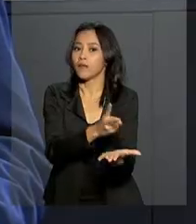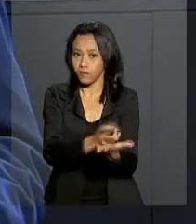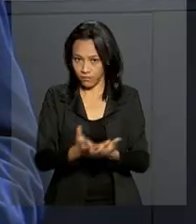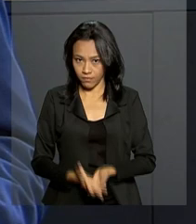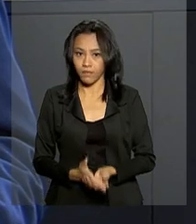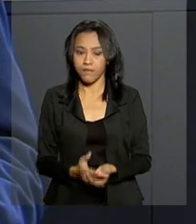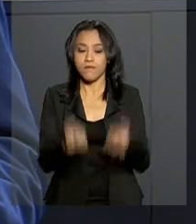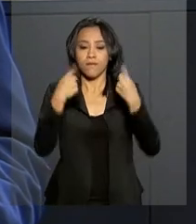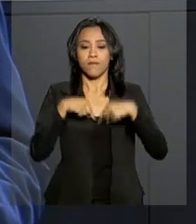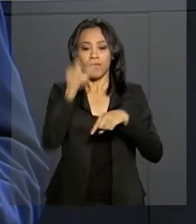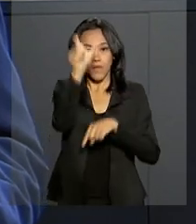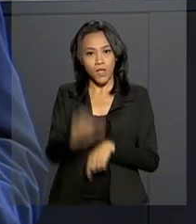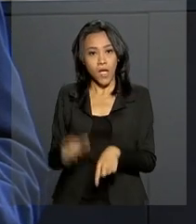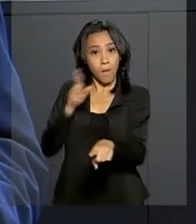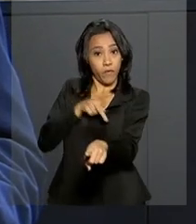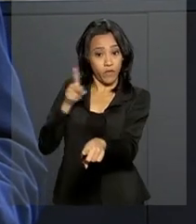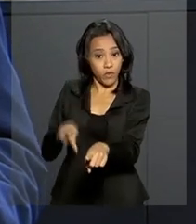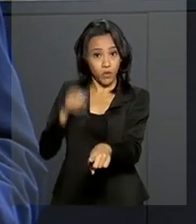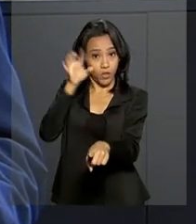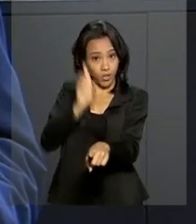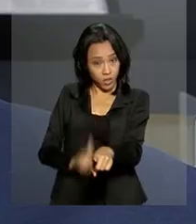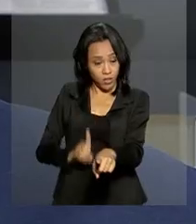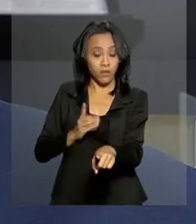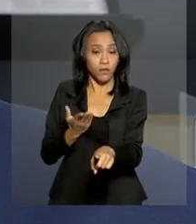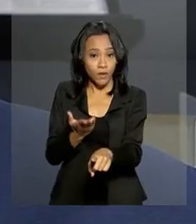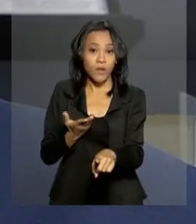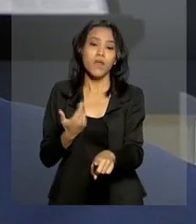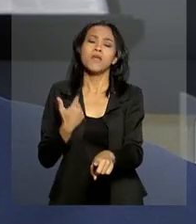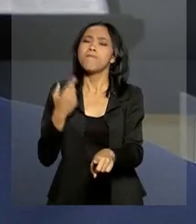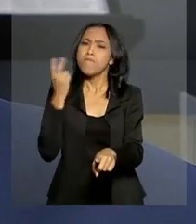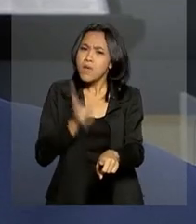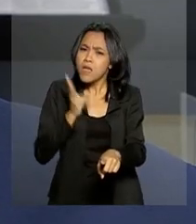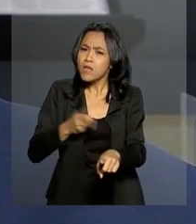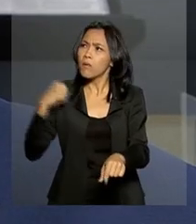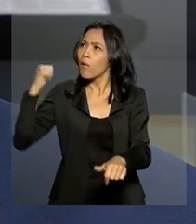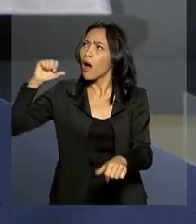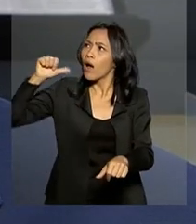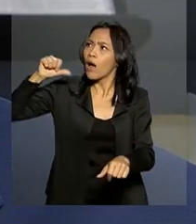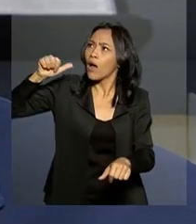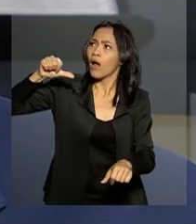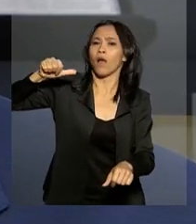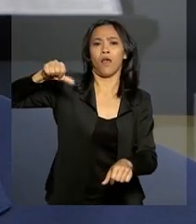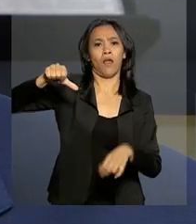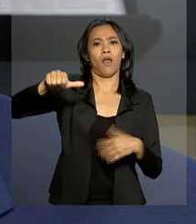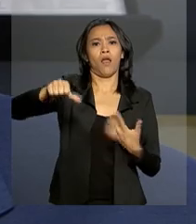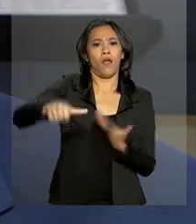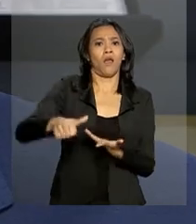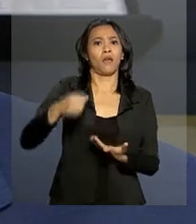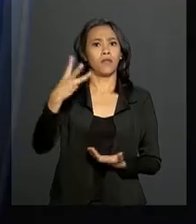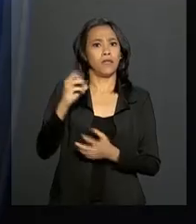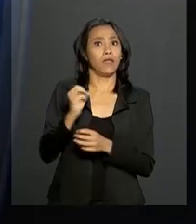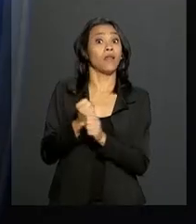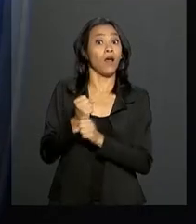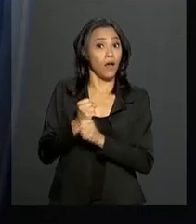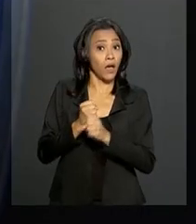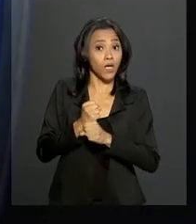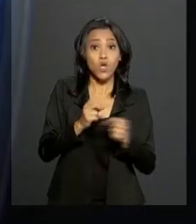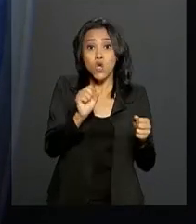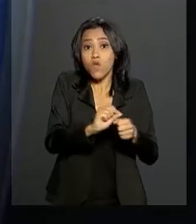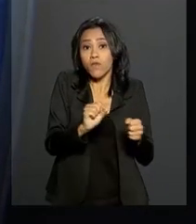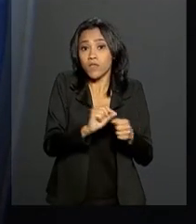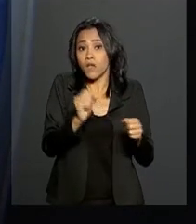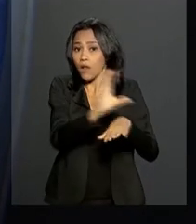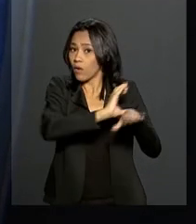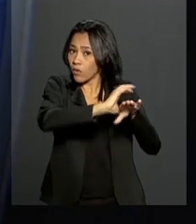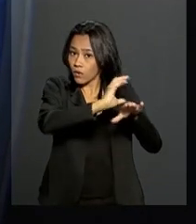Para o professor de direito constitucional, mesmo as mudanças que ocorreram nestas três décadas não fizeram da